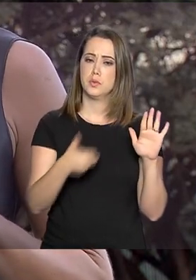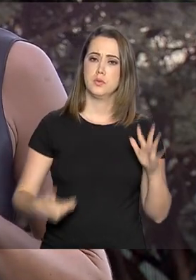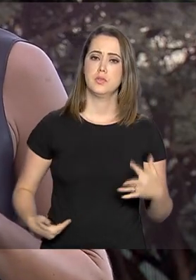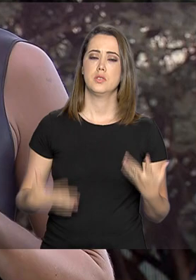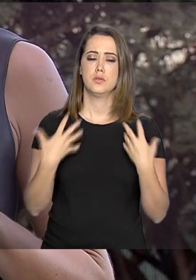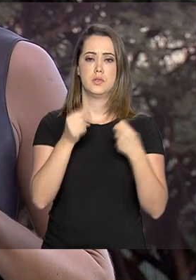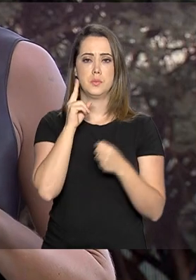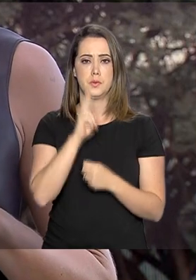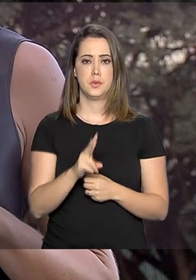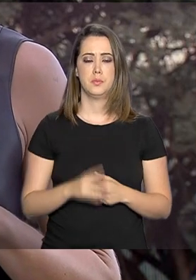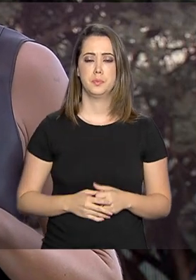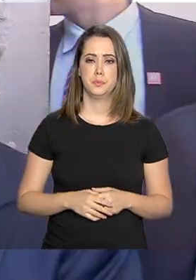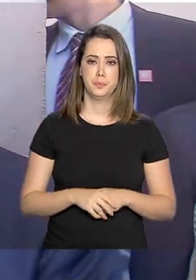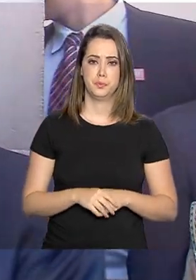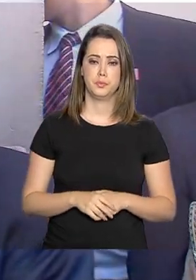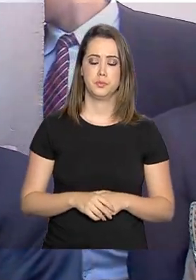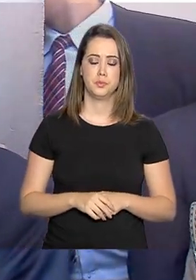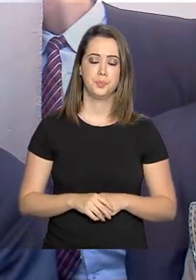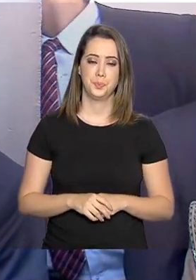Vamos ouvi-lo.